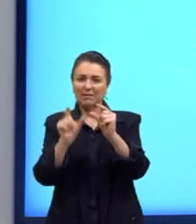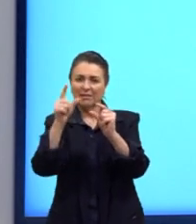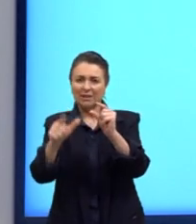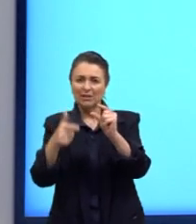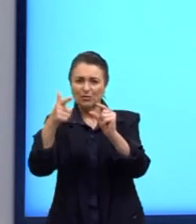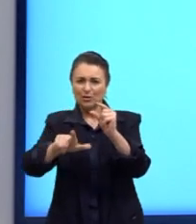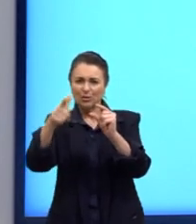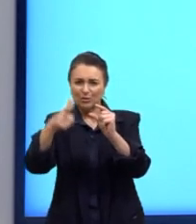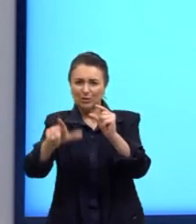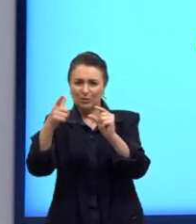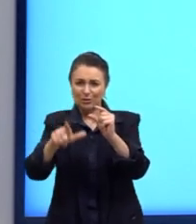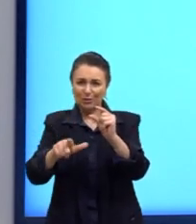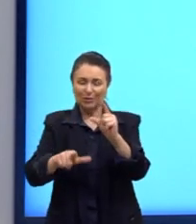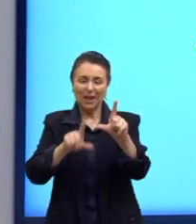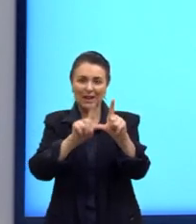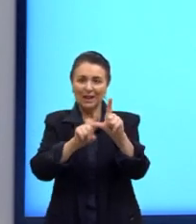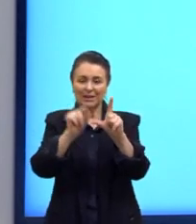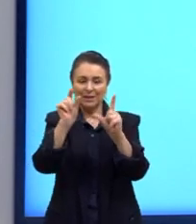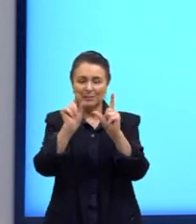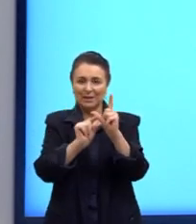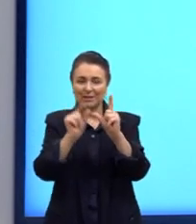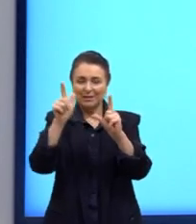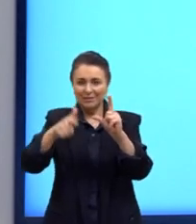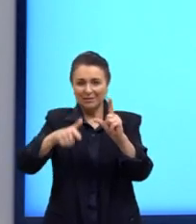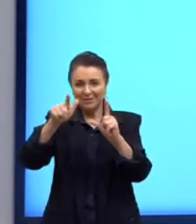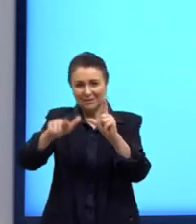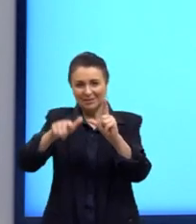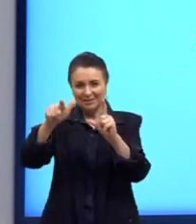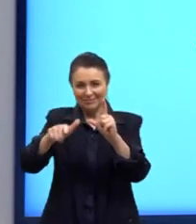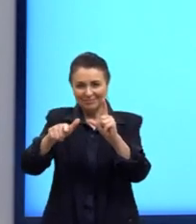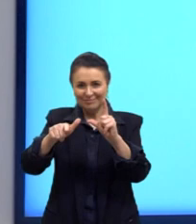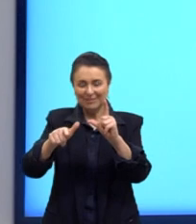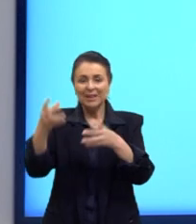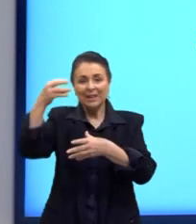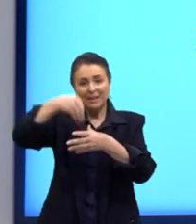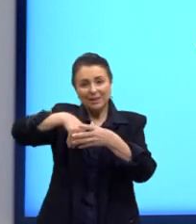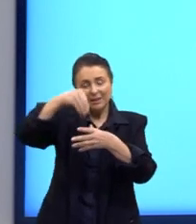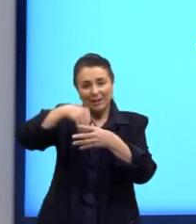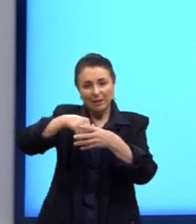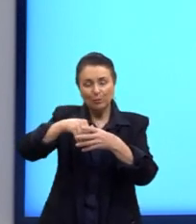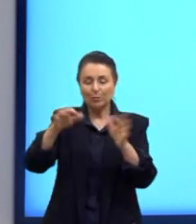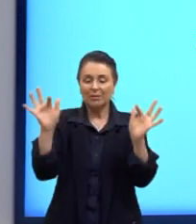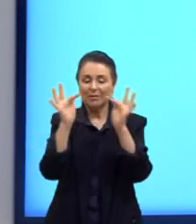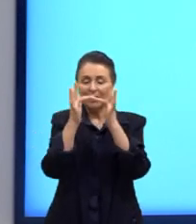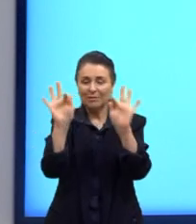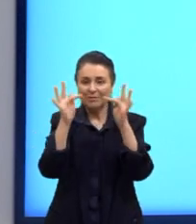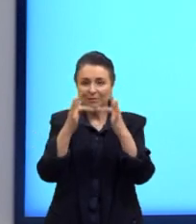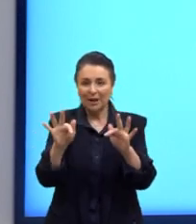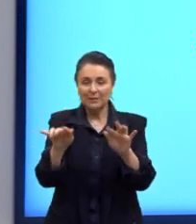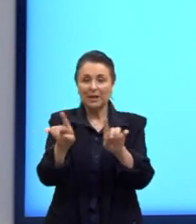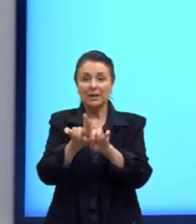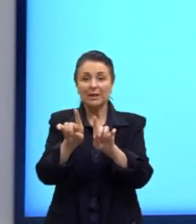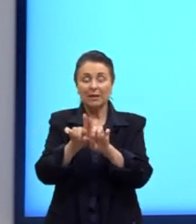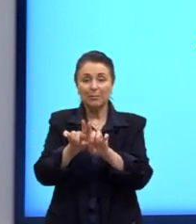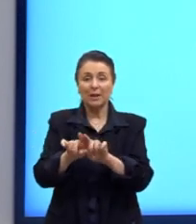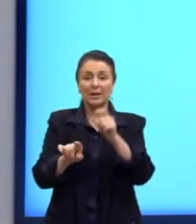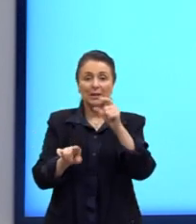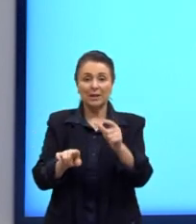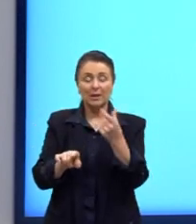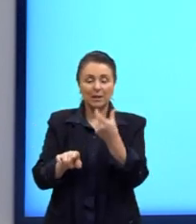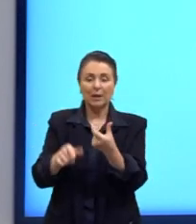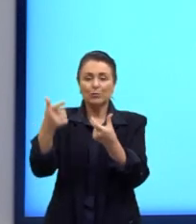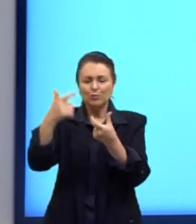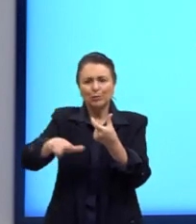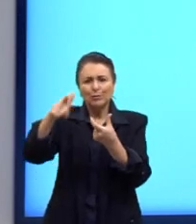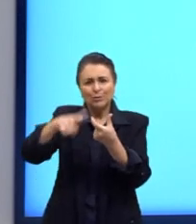consoantes, consoantes dentro de uma mesma frase. E a assonância, repetição de